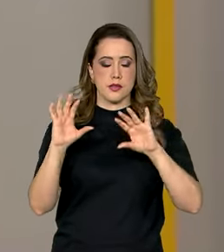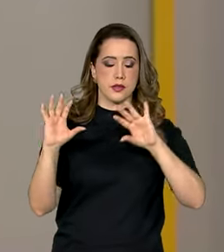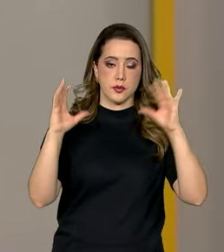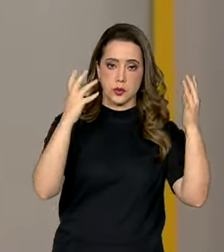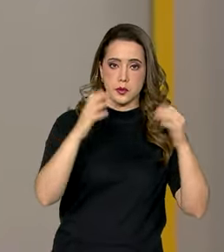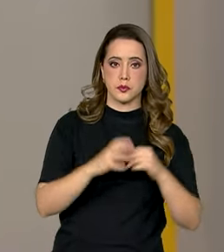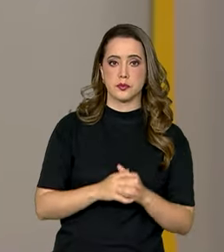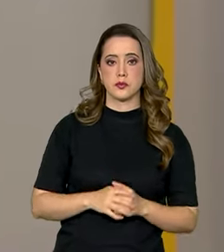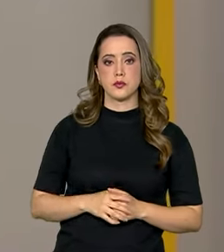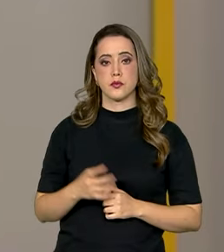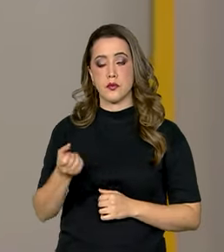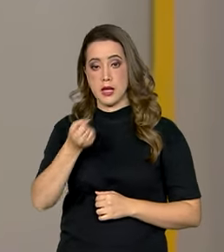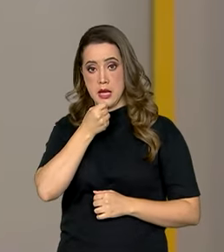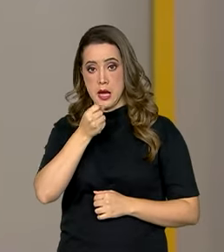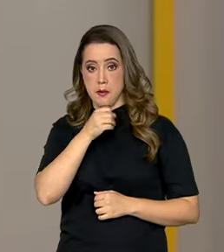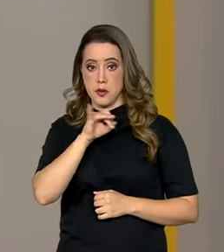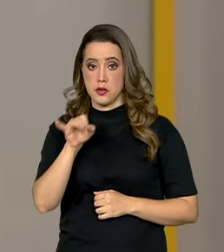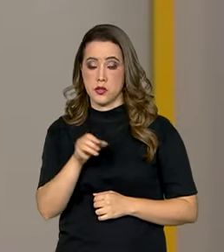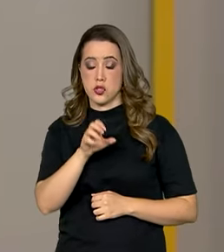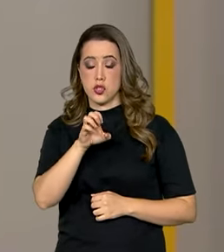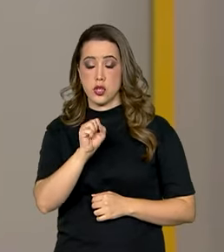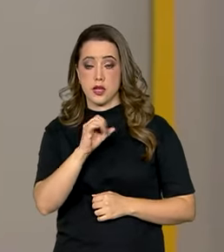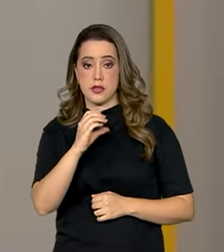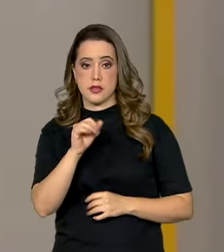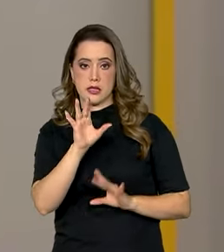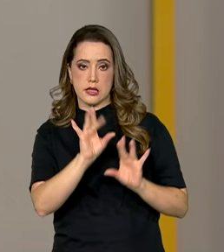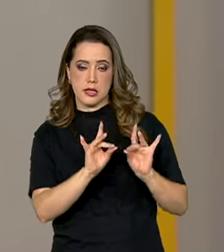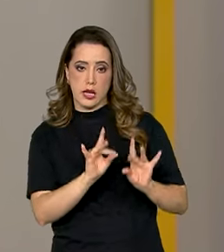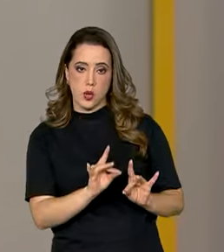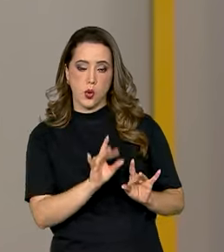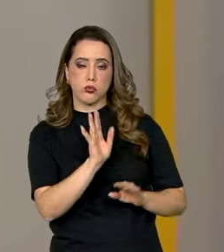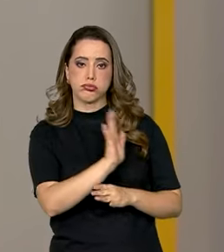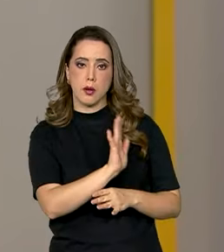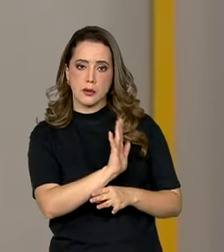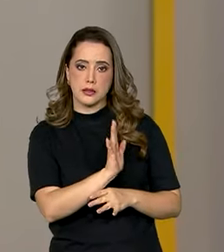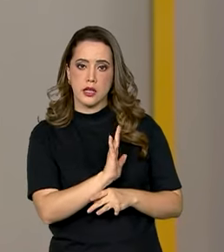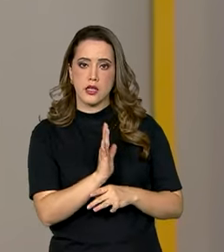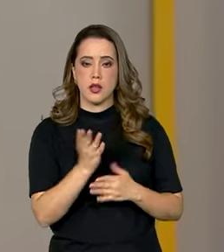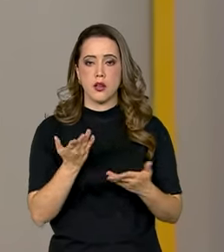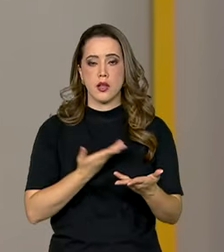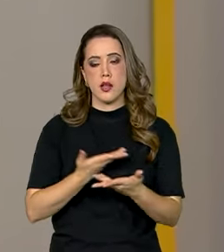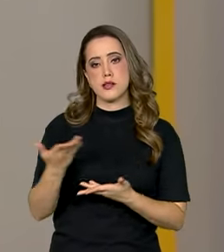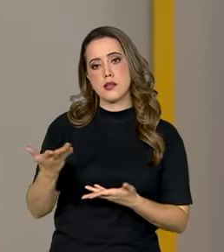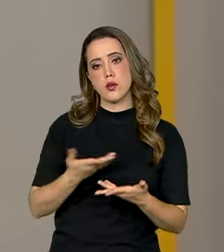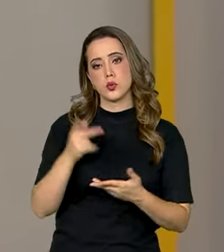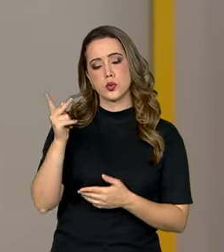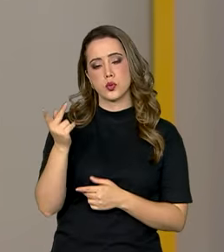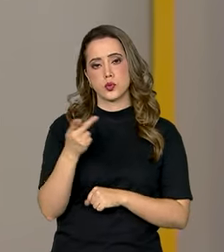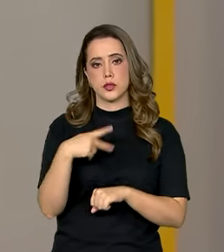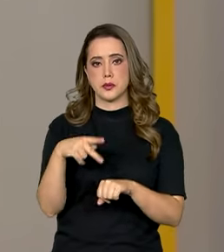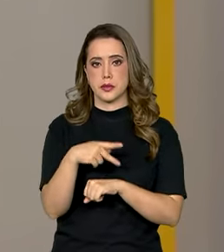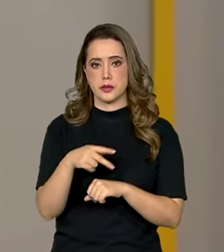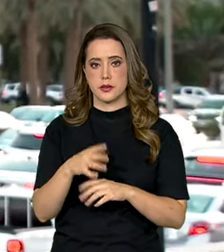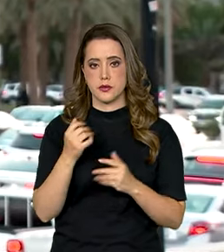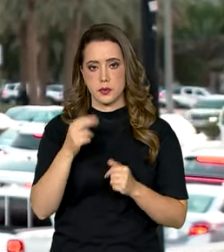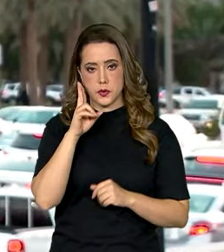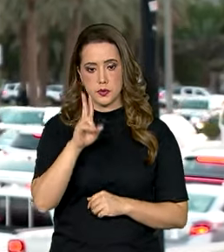A Jéssica Gonçalves preparou uma matéria sobre a relação entre o Brasil e a Arábia Saudita. Vamos ver.